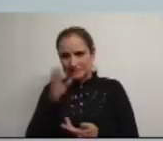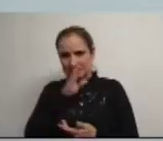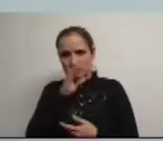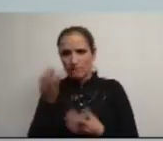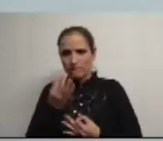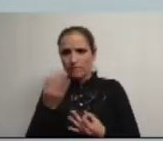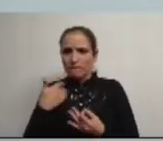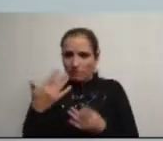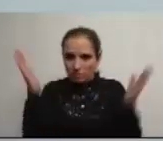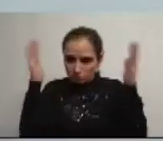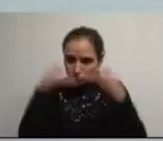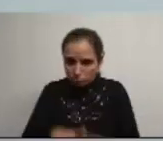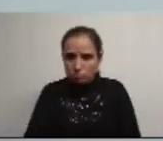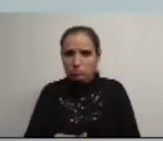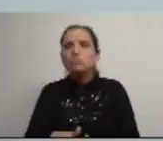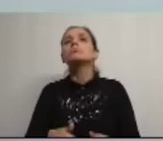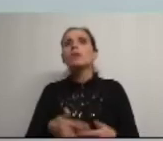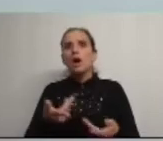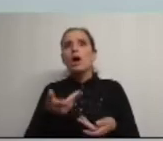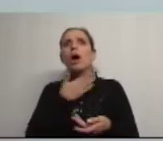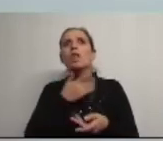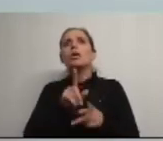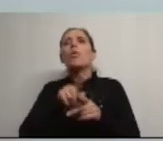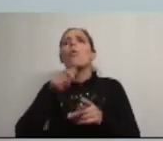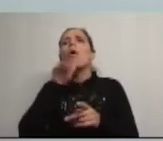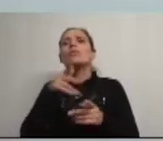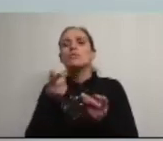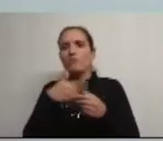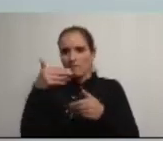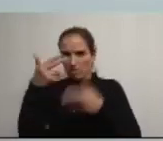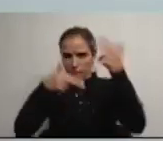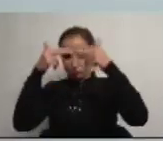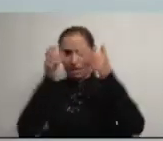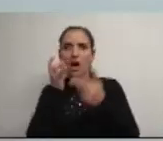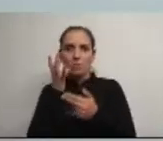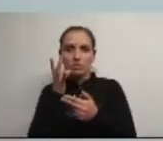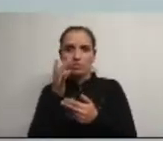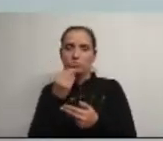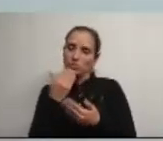sejam demolidas se está garantida a sua construção imediata muito obrigado